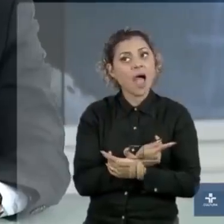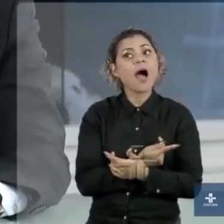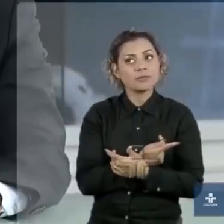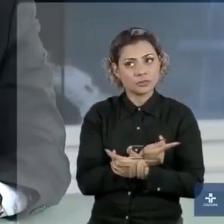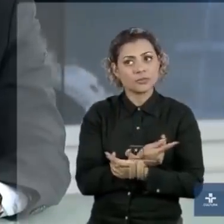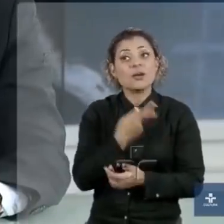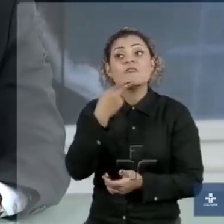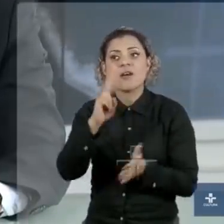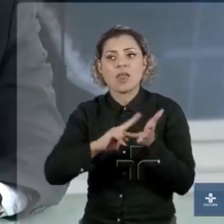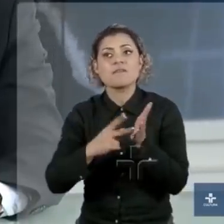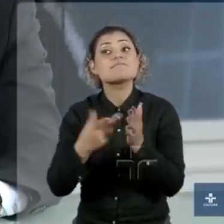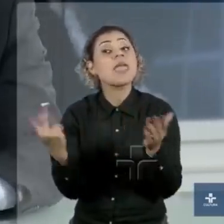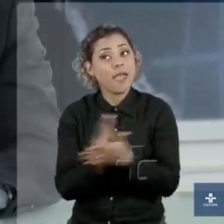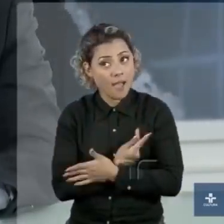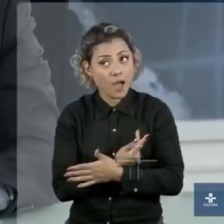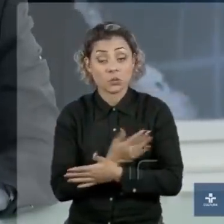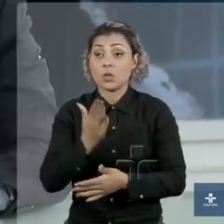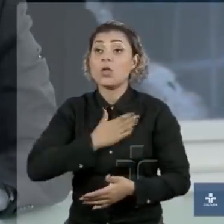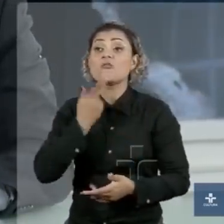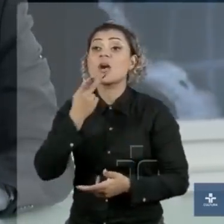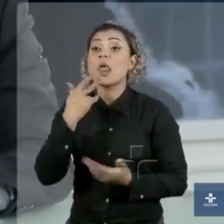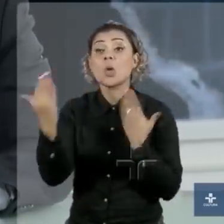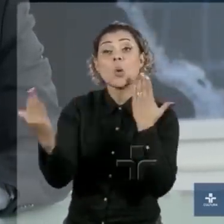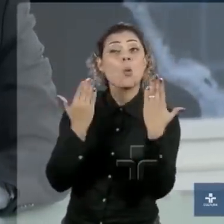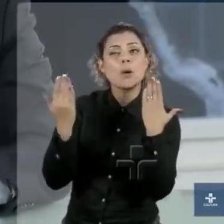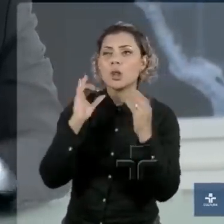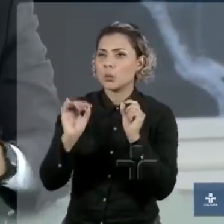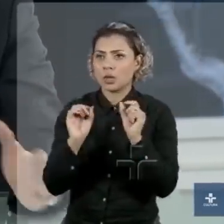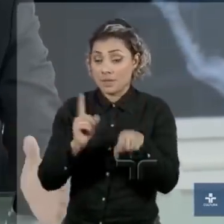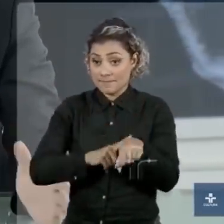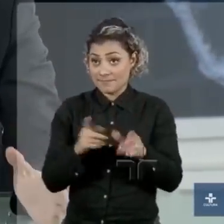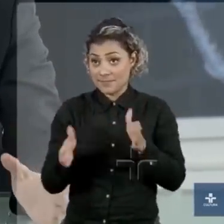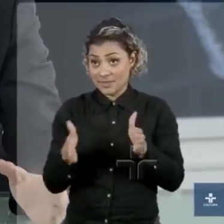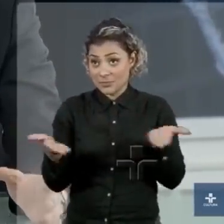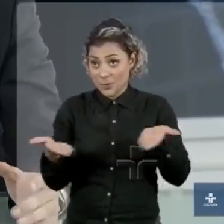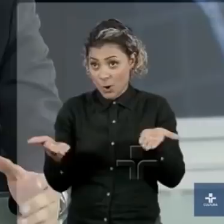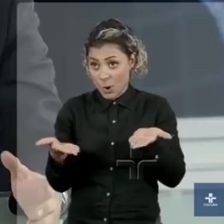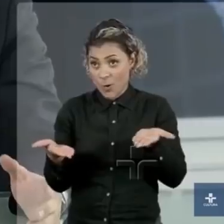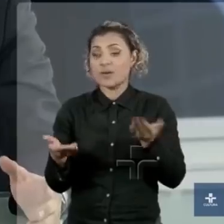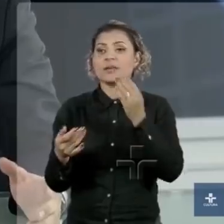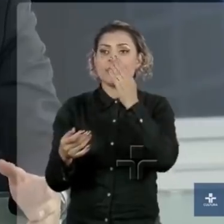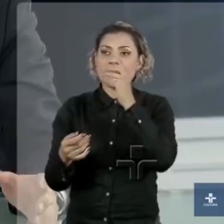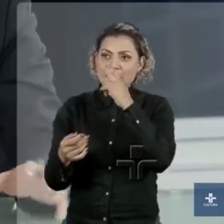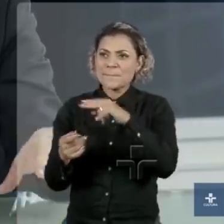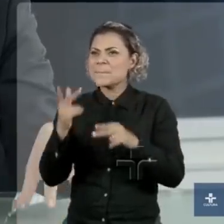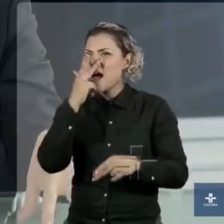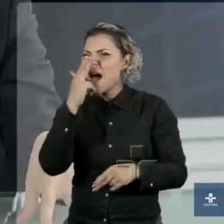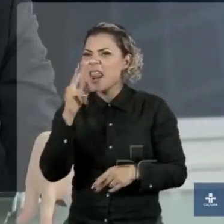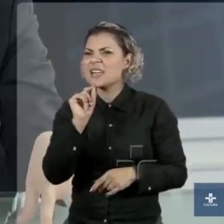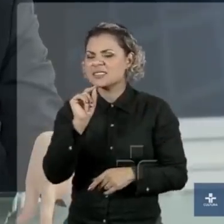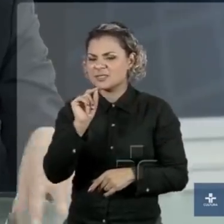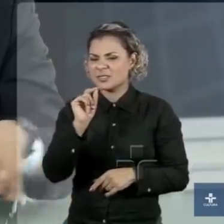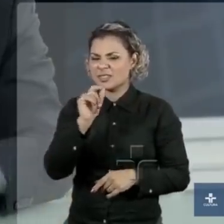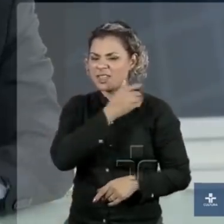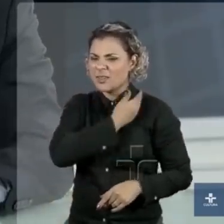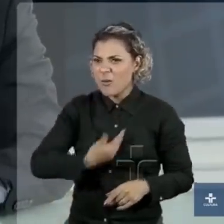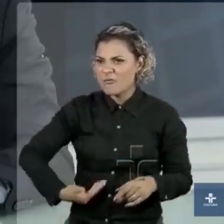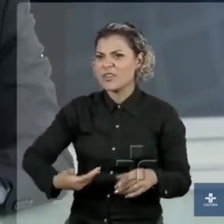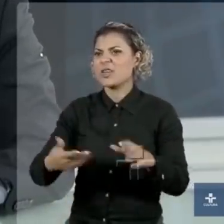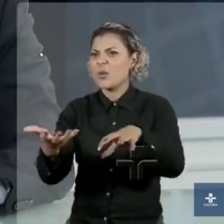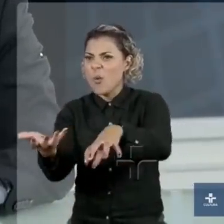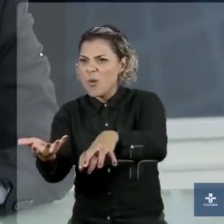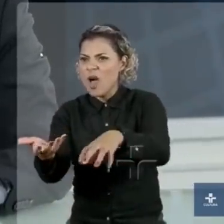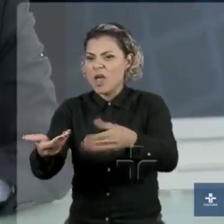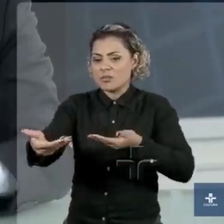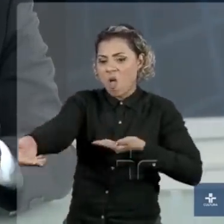O que eu disse foi o seguinte, na atual conjuntura de relacionamento e de mau relacionamento da presidência da República com o